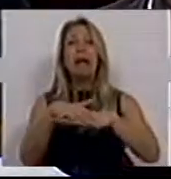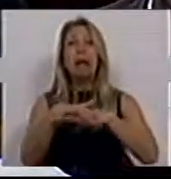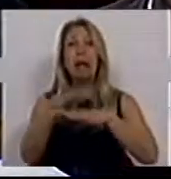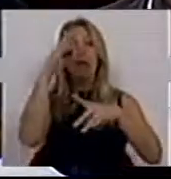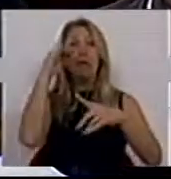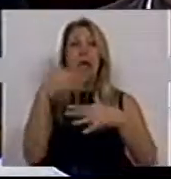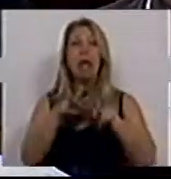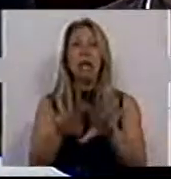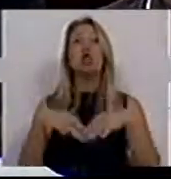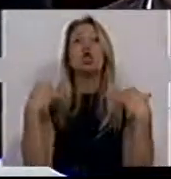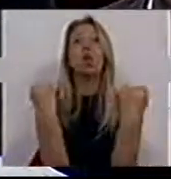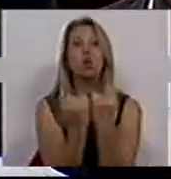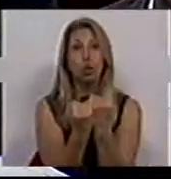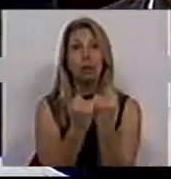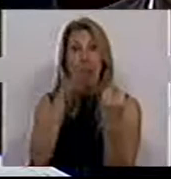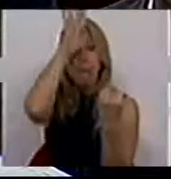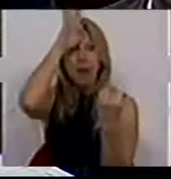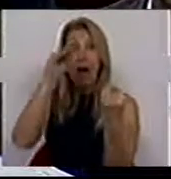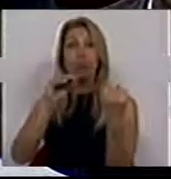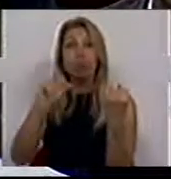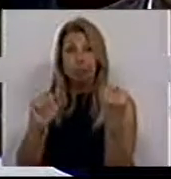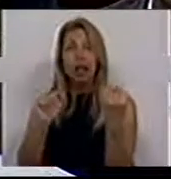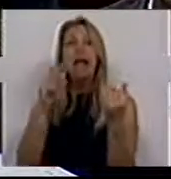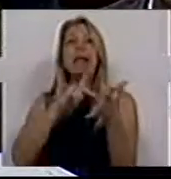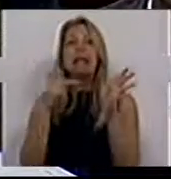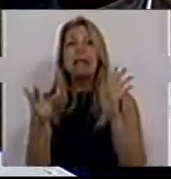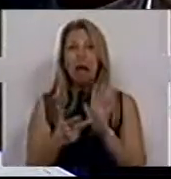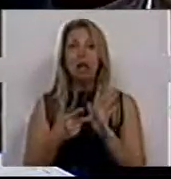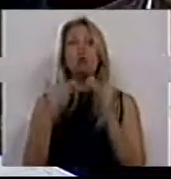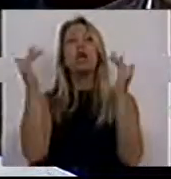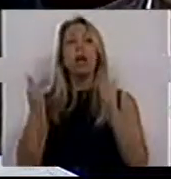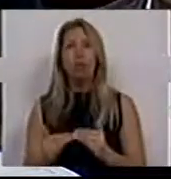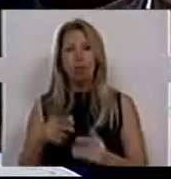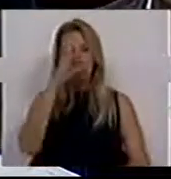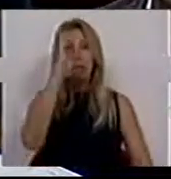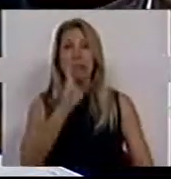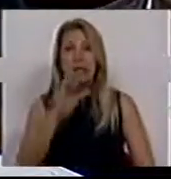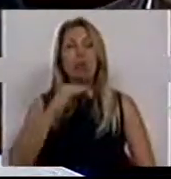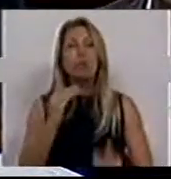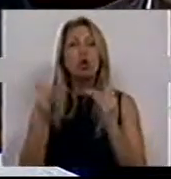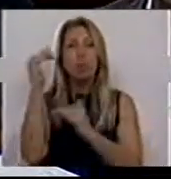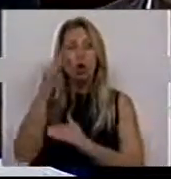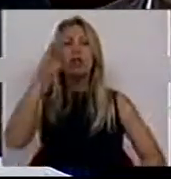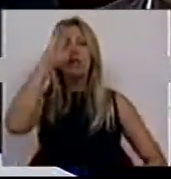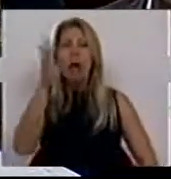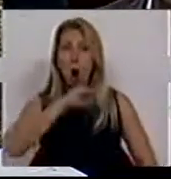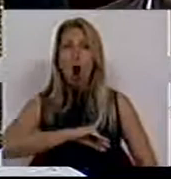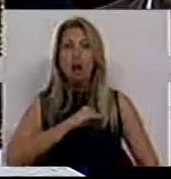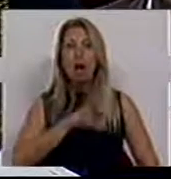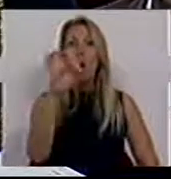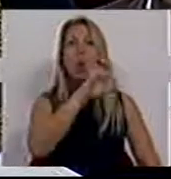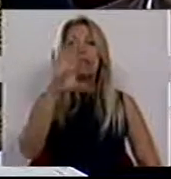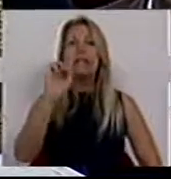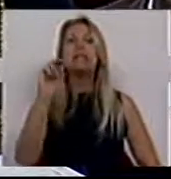superiores. Sabe qual é o salário, senhor Secretário de Estado? 800 euros líquidos. Sabe por quanto